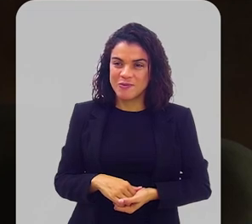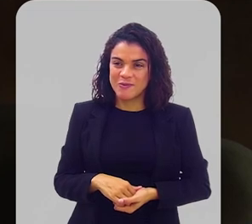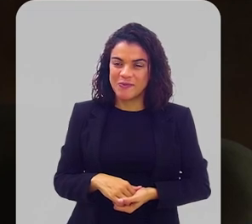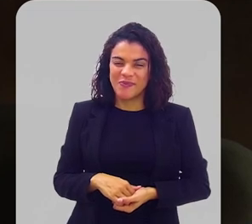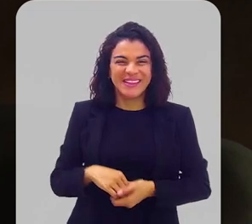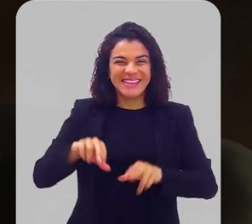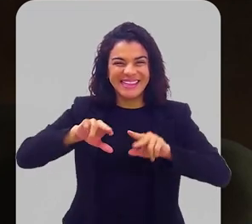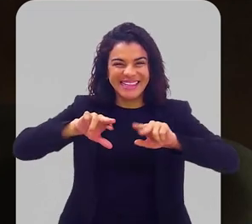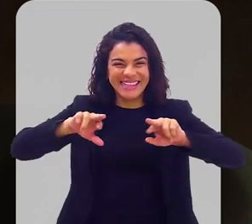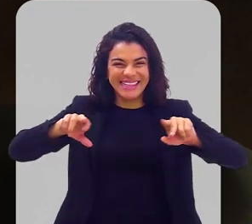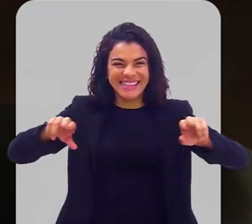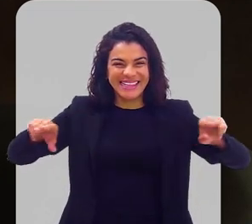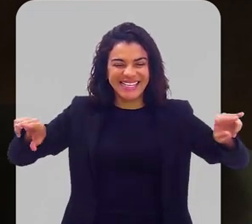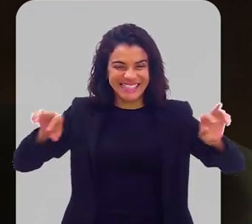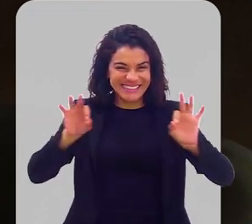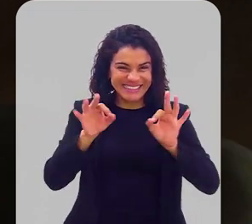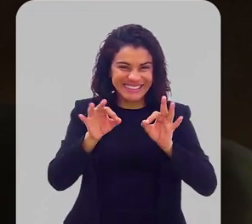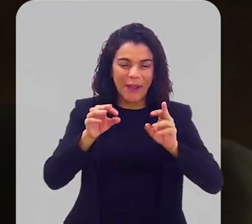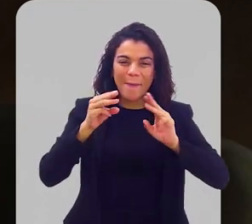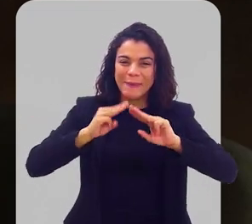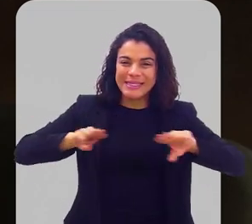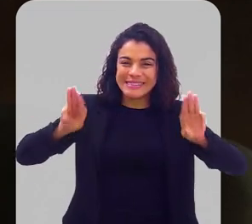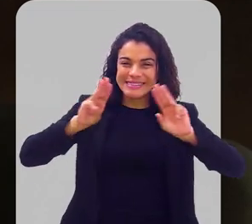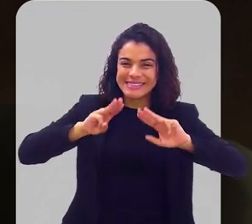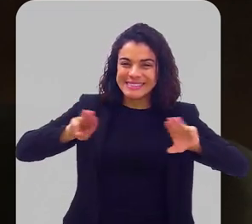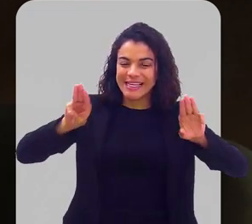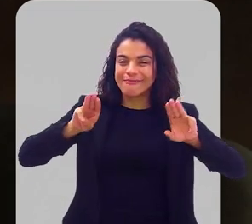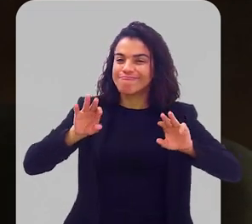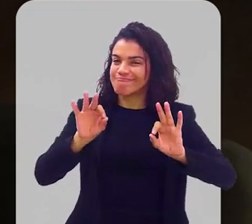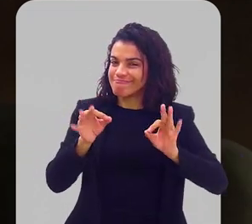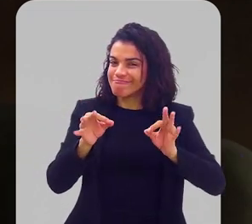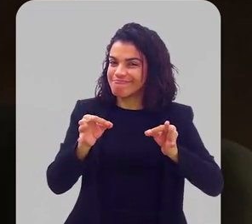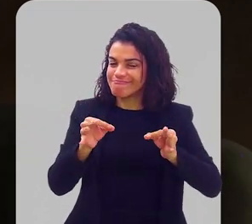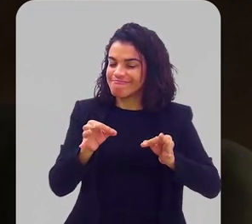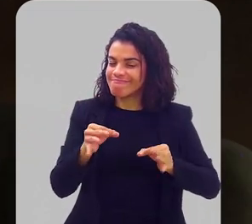São tantos ministérios. Adora.